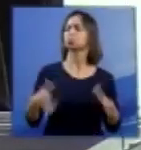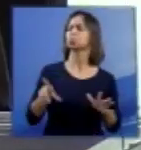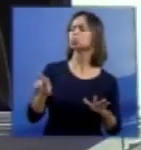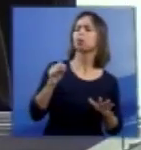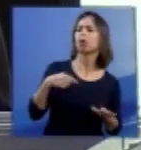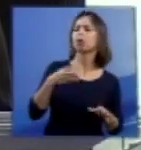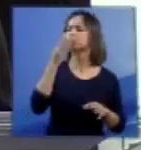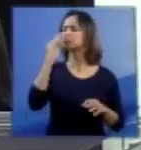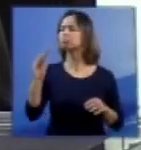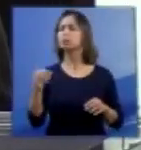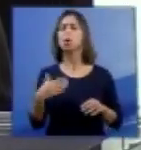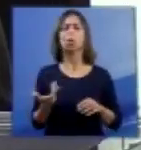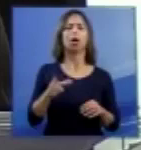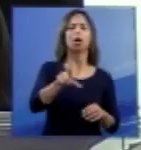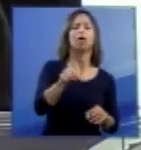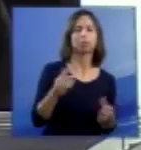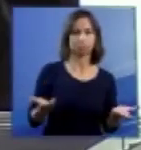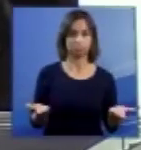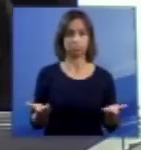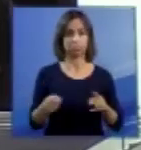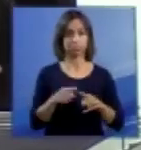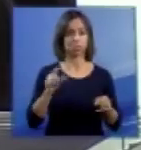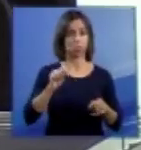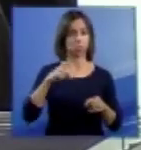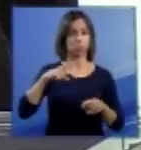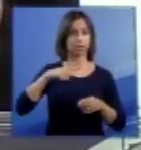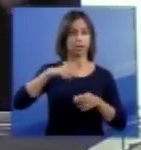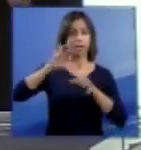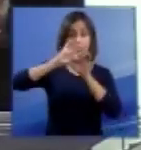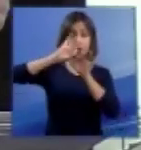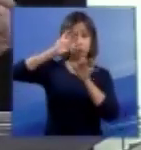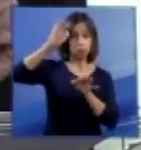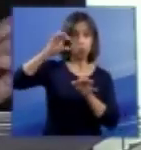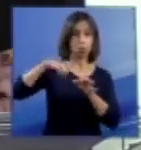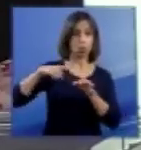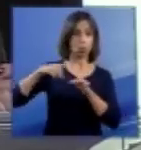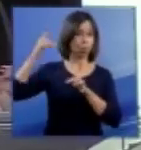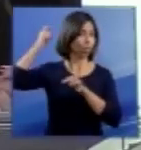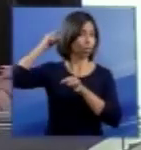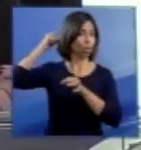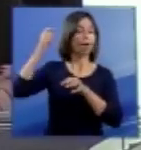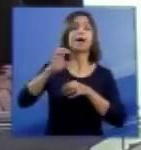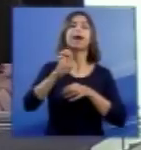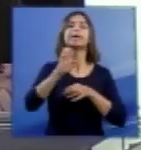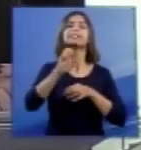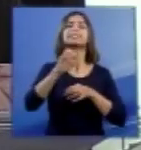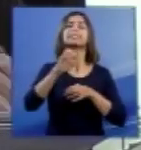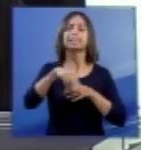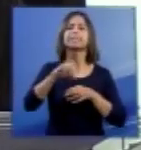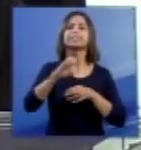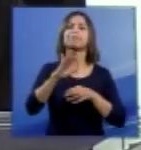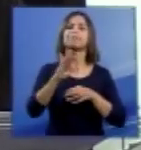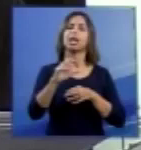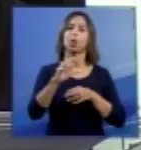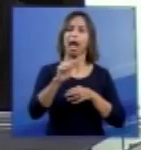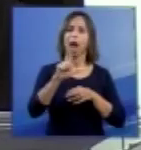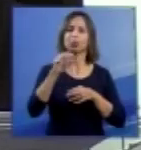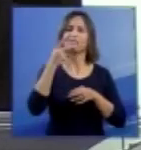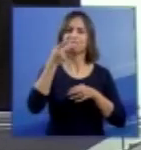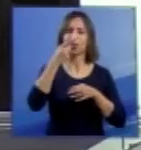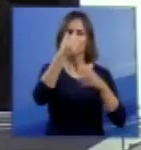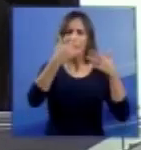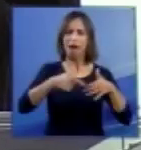encefálico alto, ele é o substrato da consciência, como nós vamos vir a seguir. O Wilder